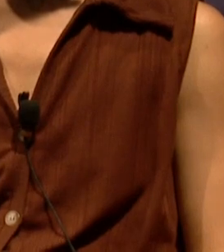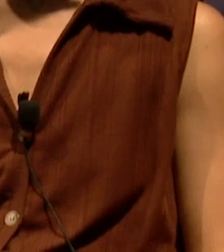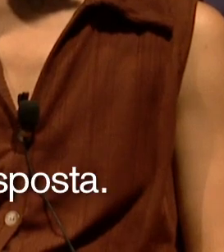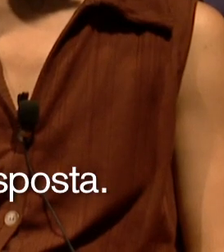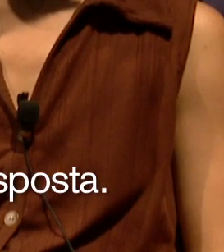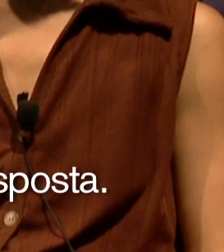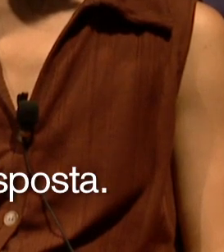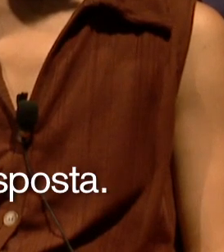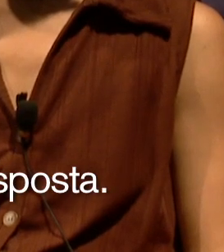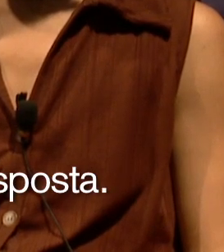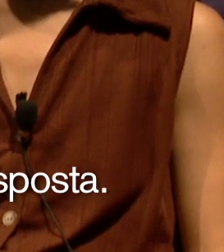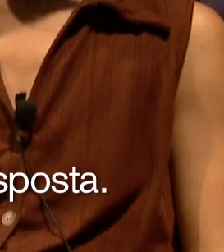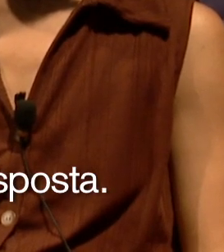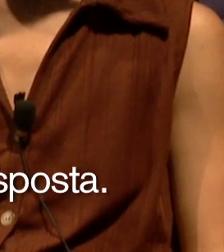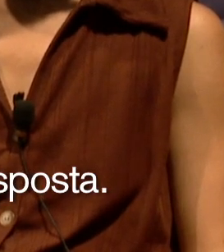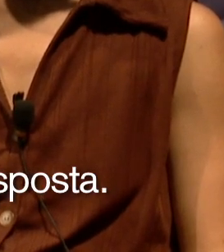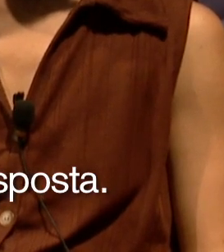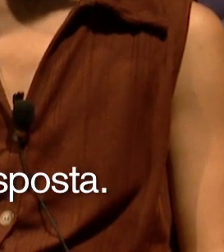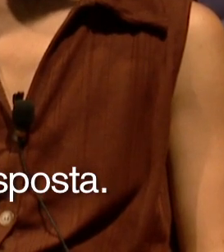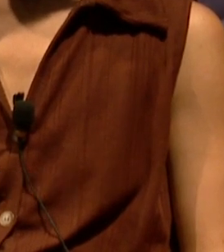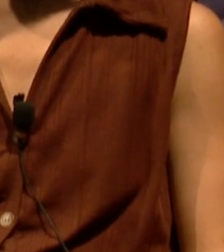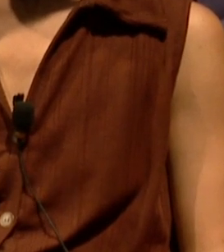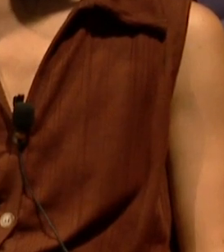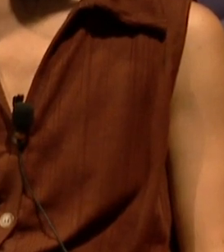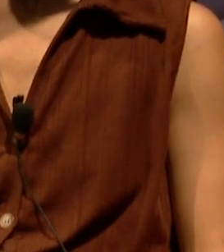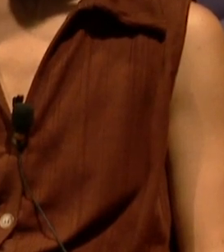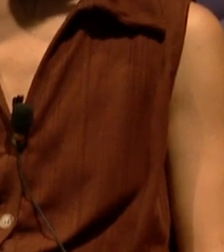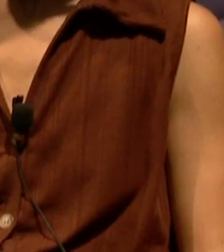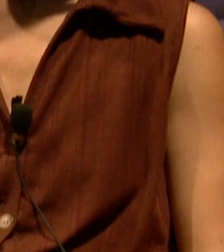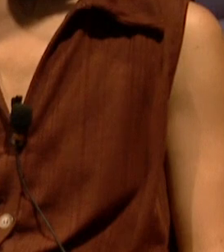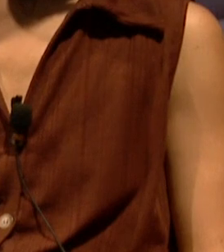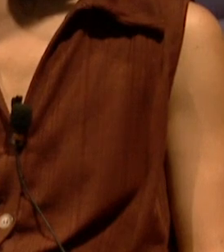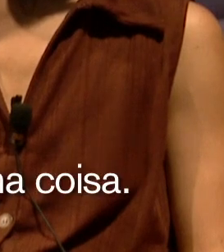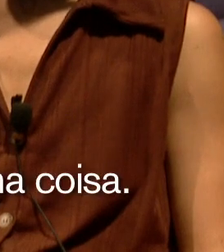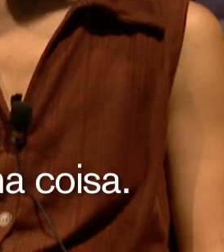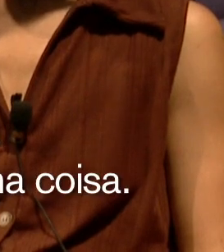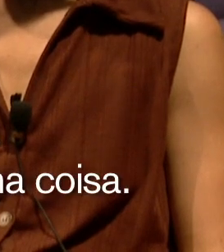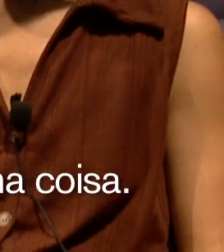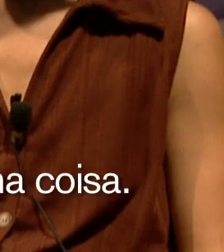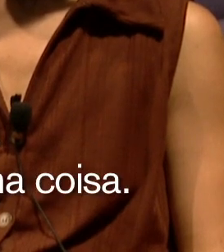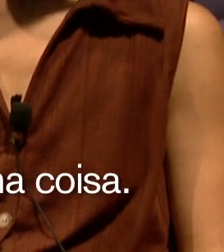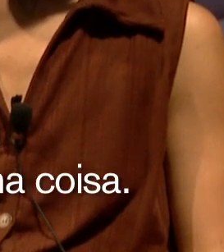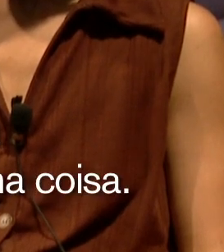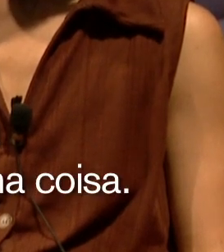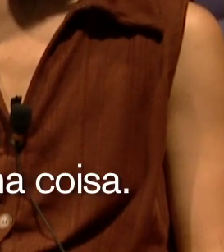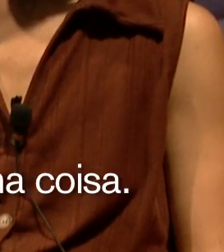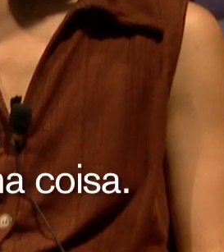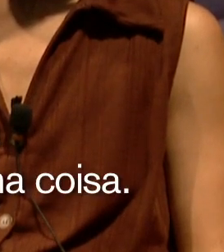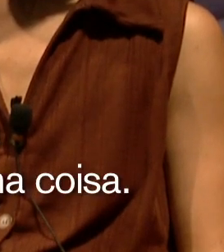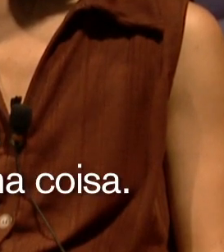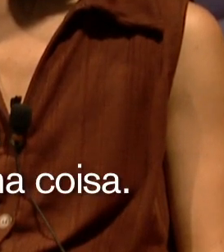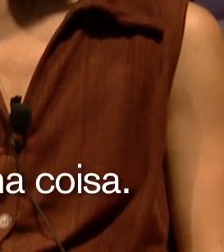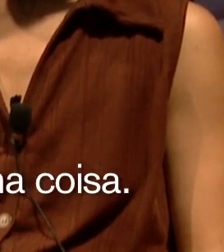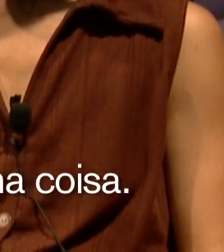tu tens a responsabilidade de escutar a resposta. Se não, tu não perguntas. E se a resposta, tu não gostas da